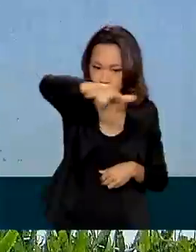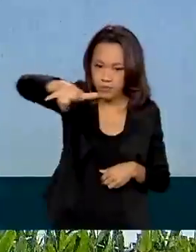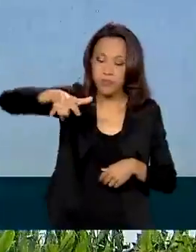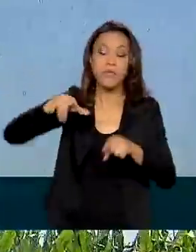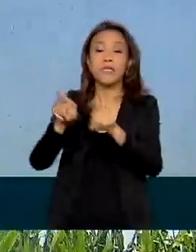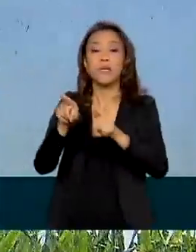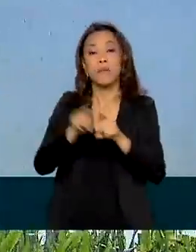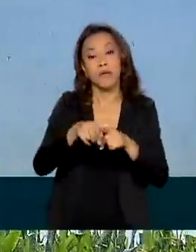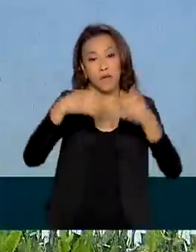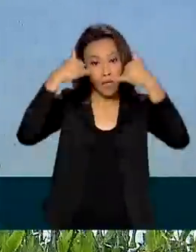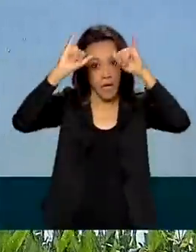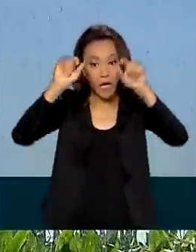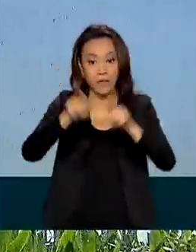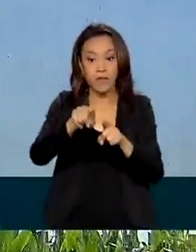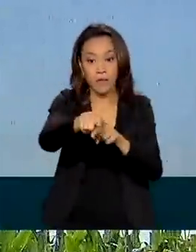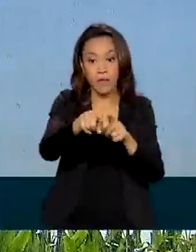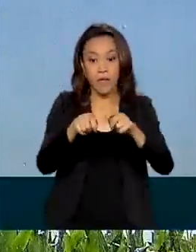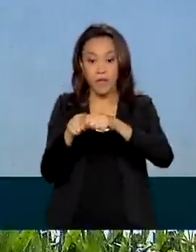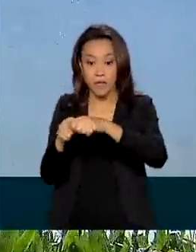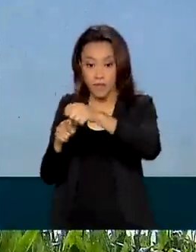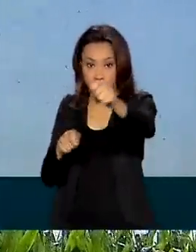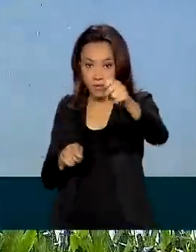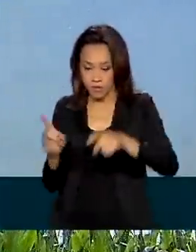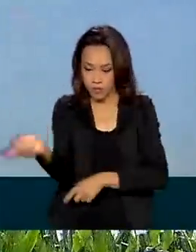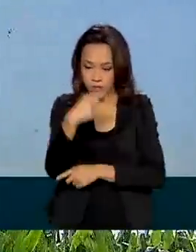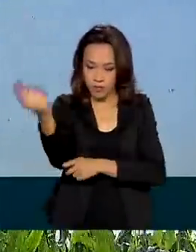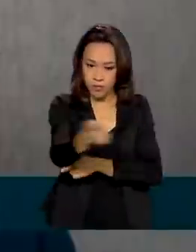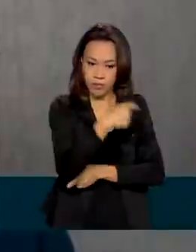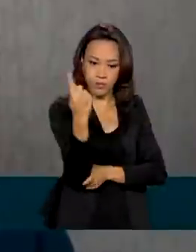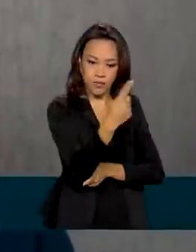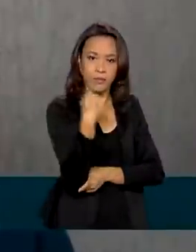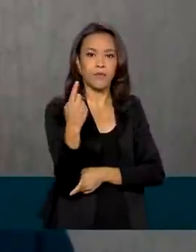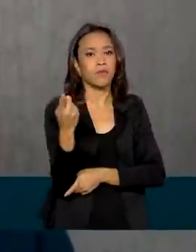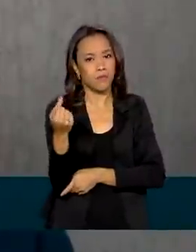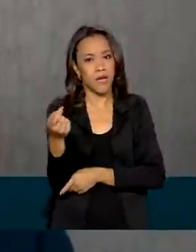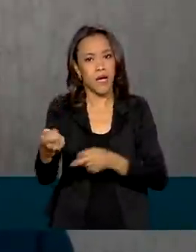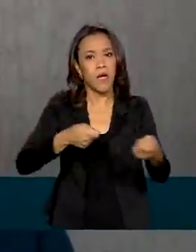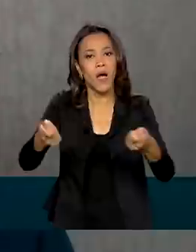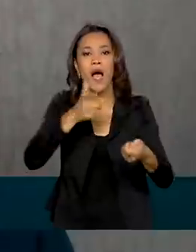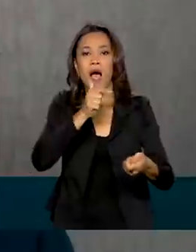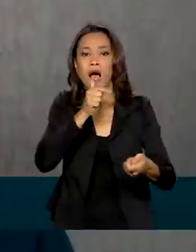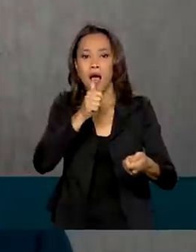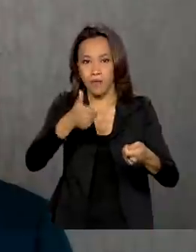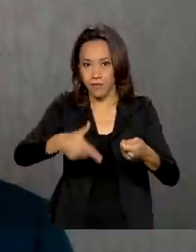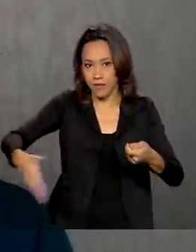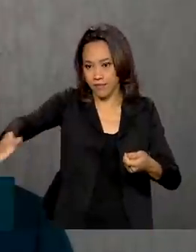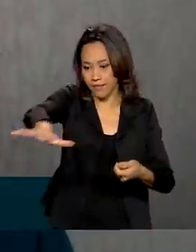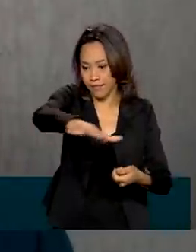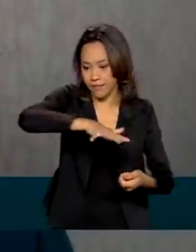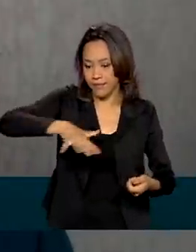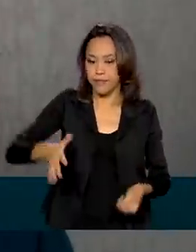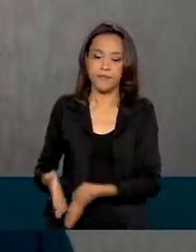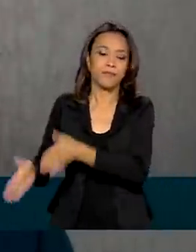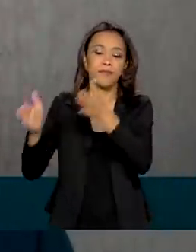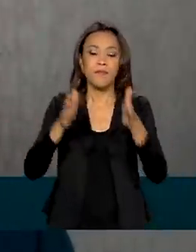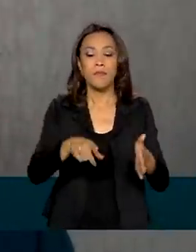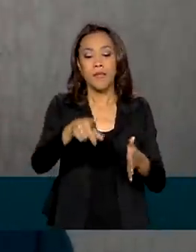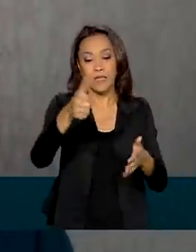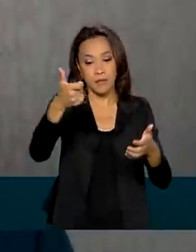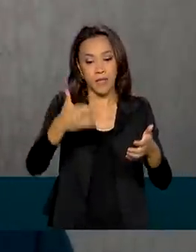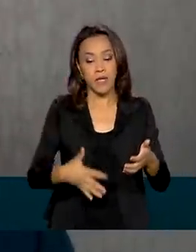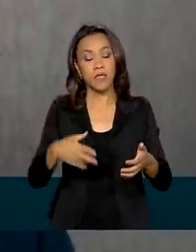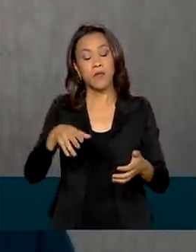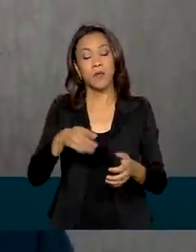além de sensores para gerenciar a água nas plantações. O uso intensivo da ciência tem contribuído para que, ano após ano,